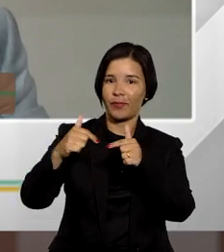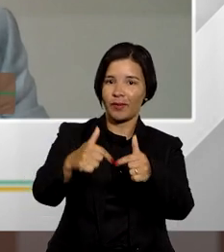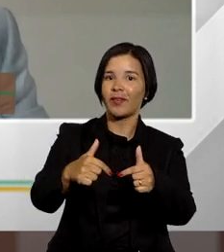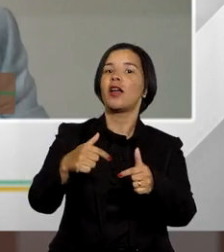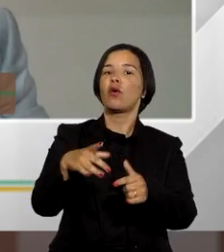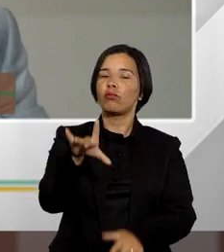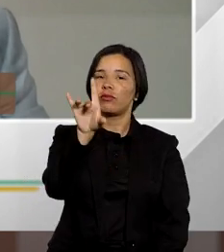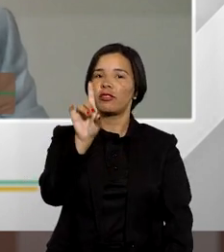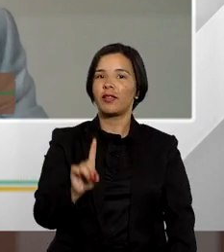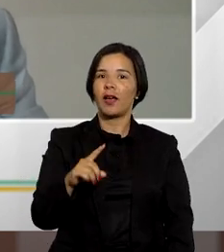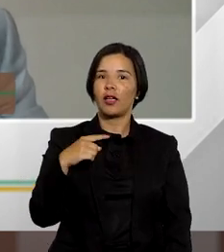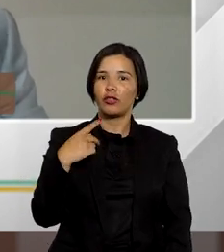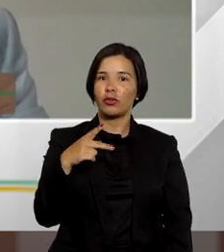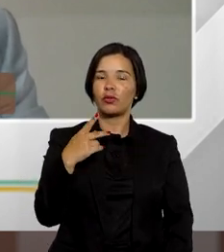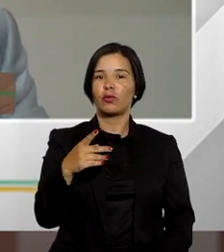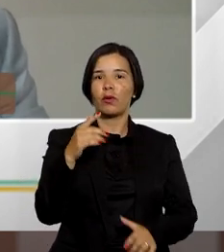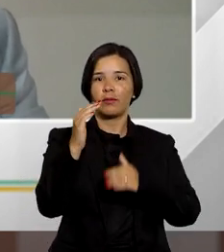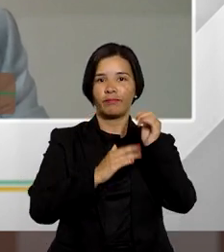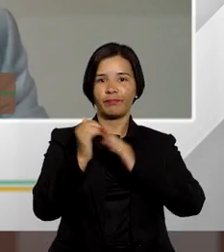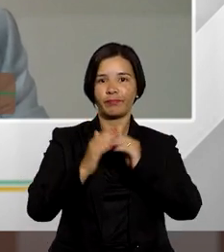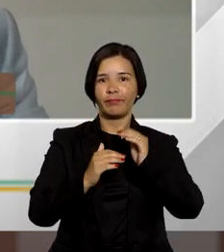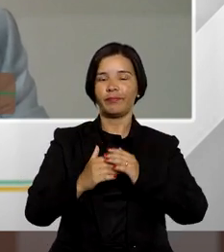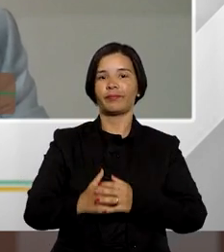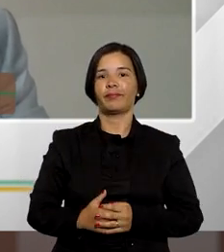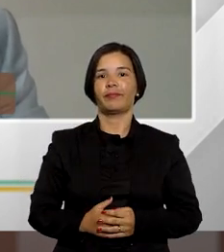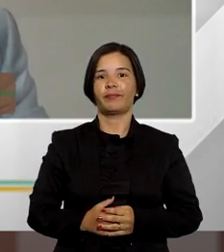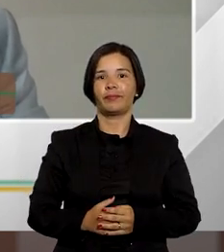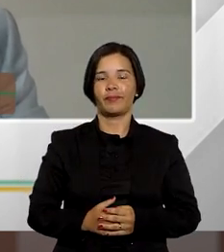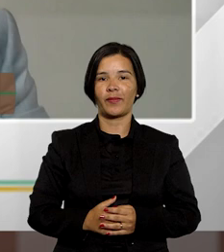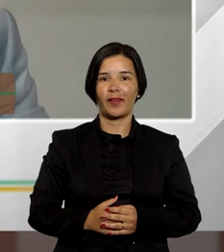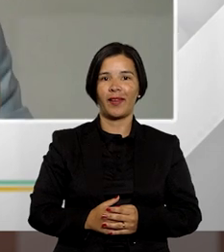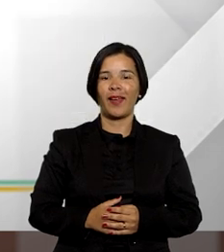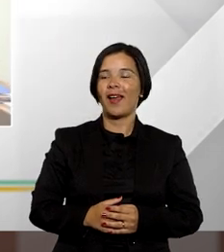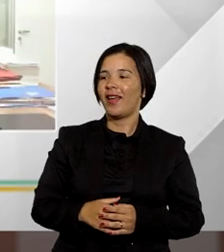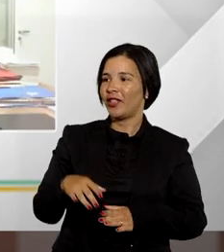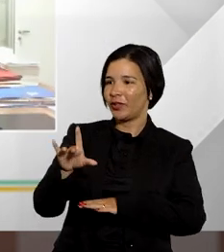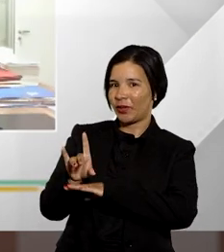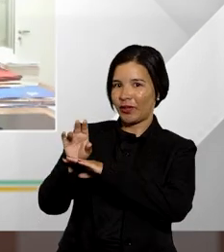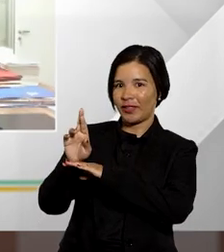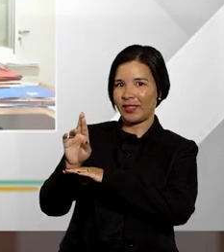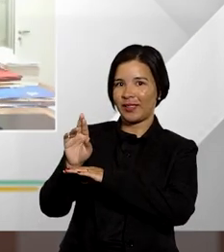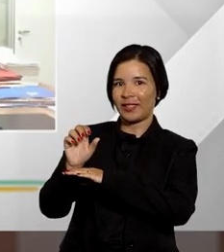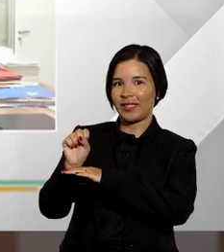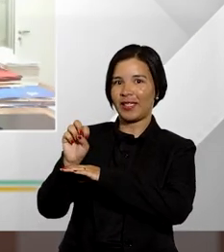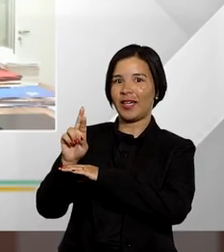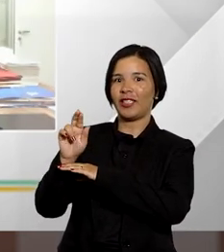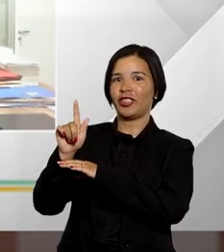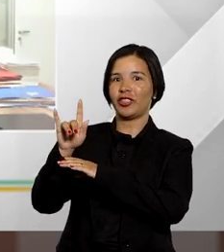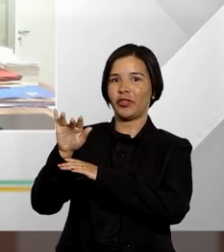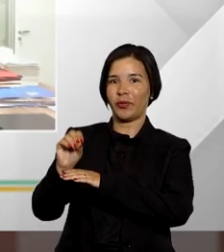exercer com dignidade a sua profissão doutor Sérgio por favor gostaria de ouvi-lo agora